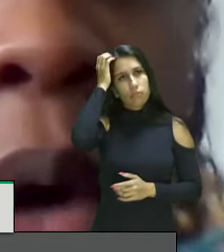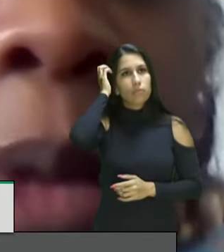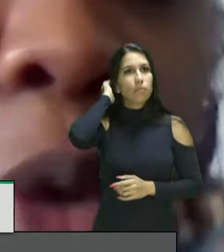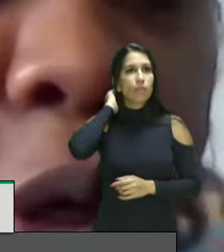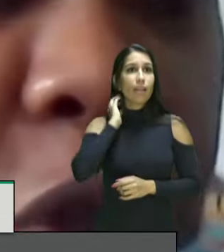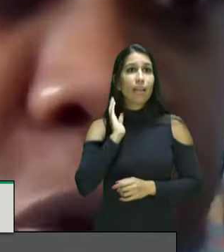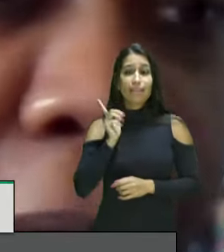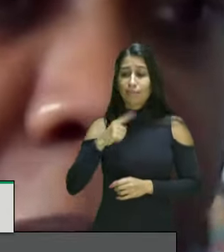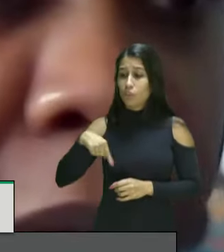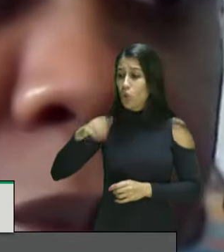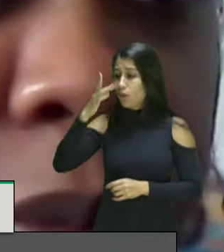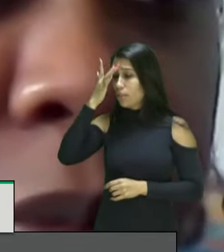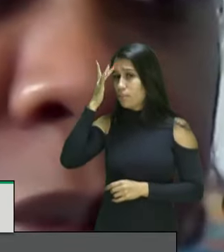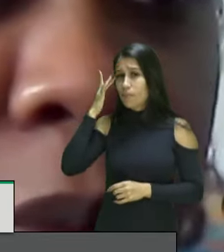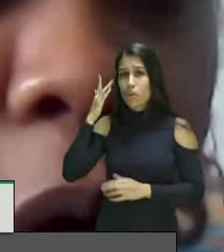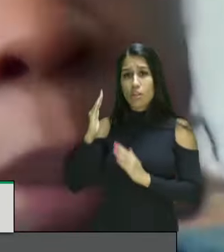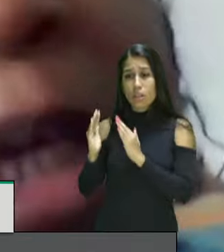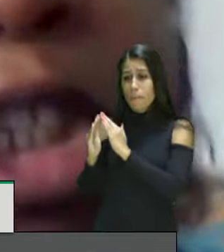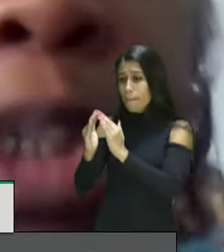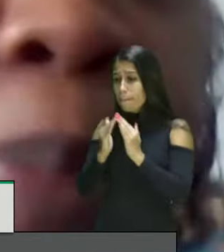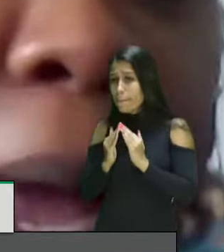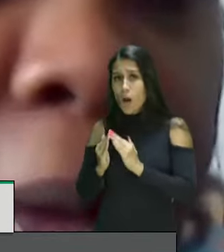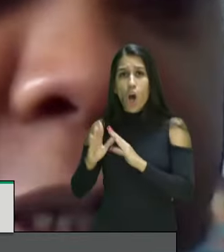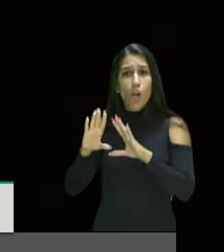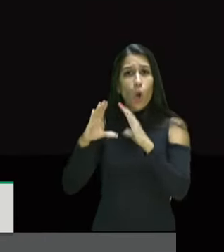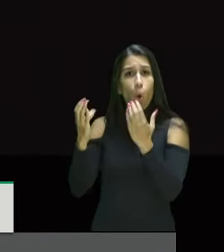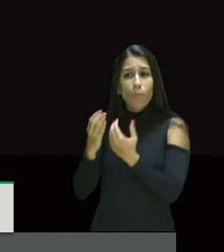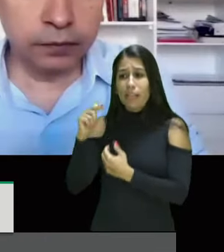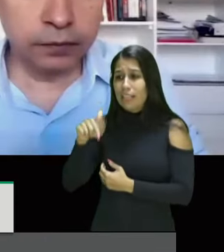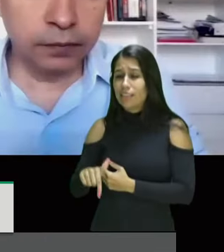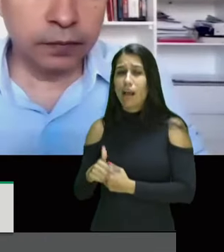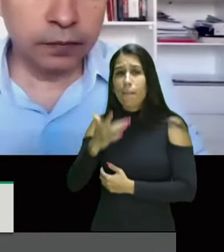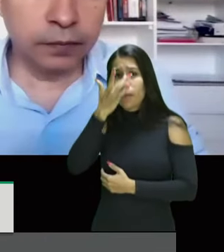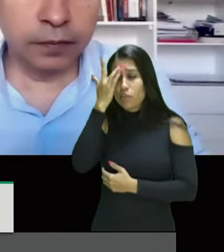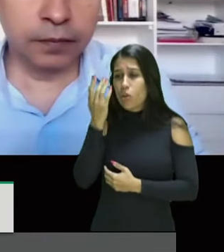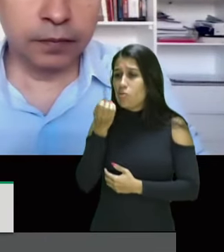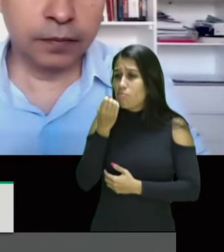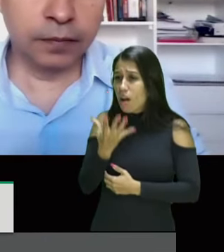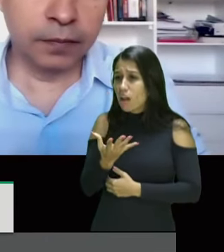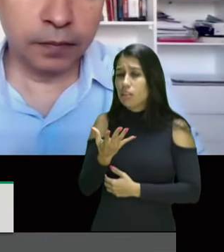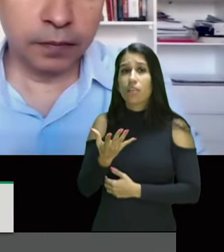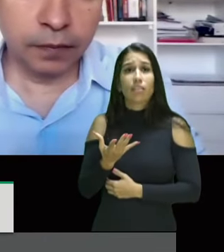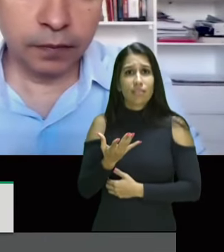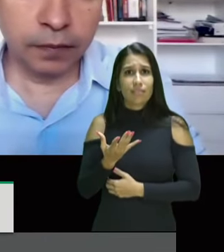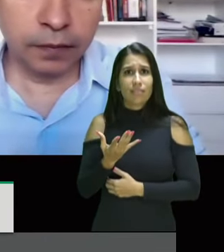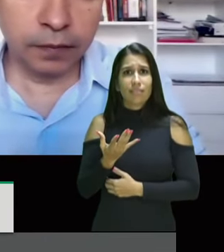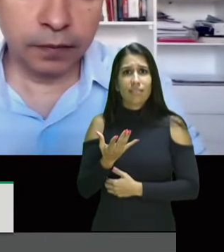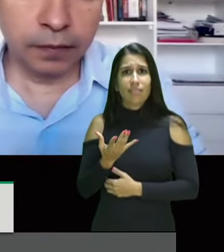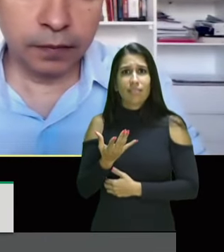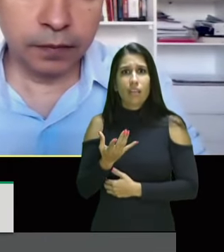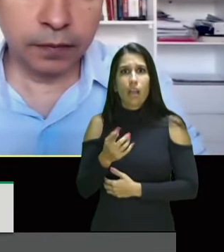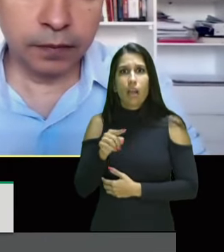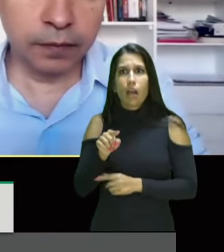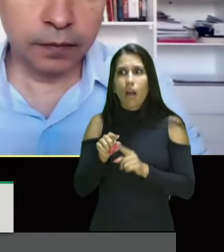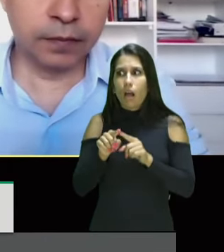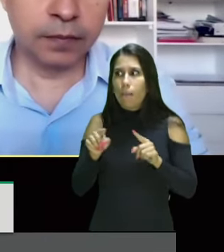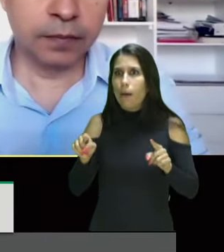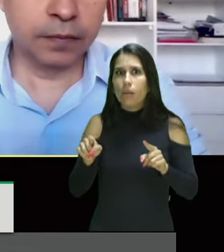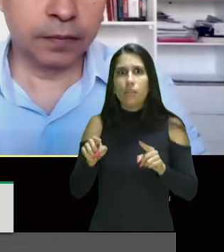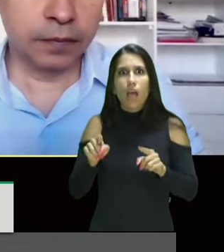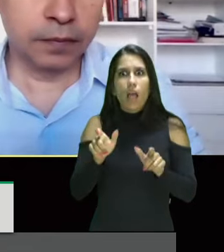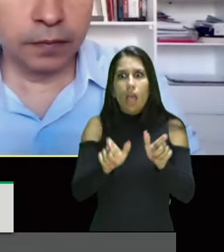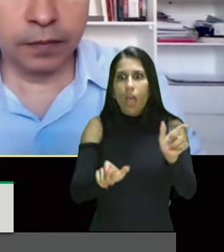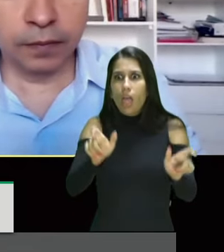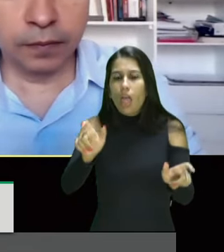como todos falam homens de bens e são esses que matam as mulheres são esses